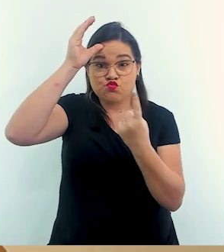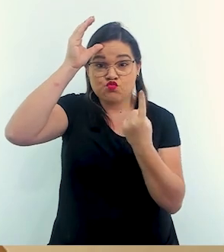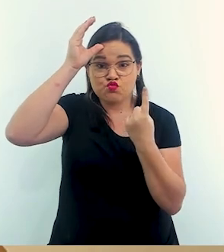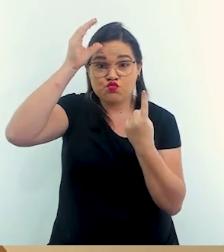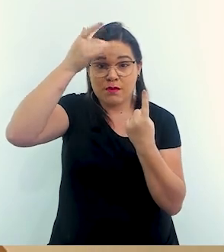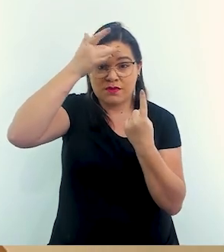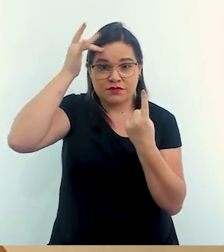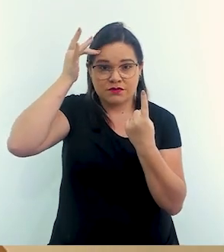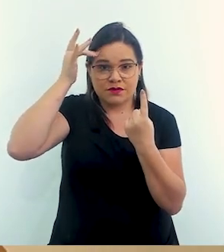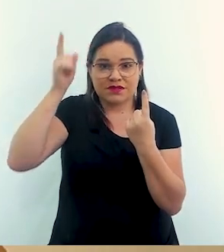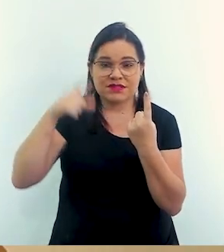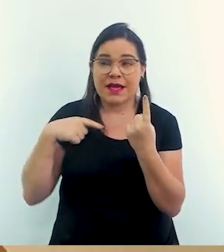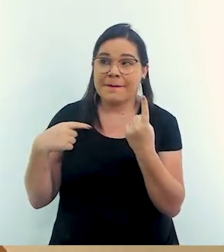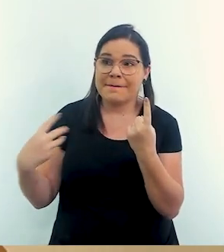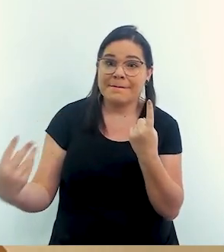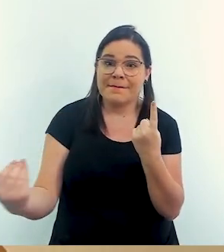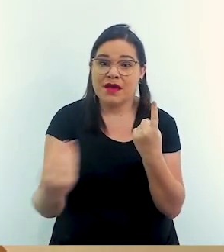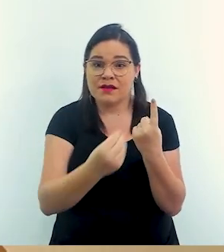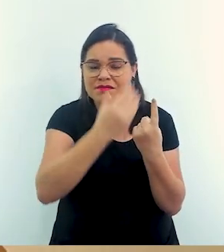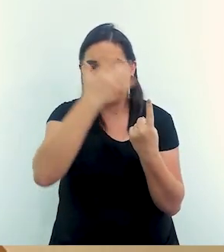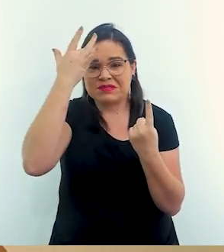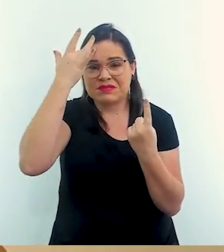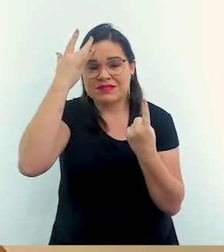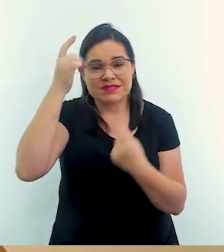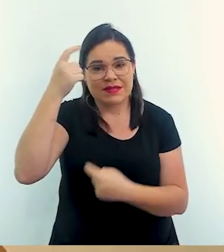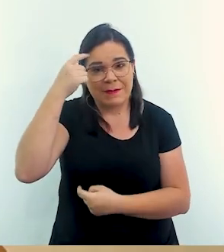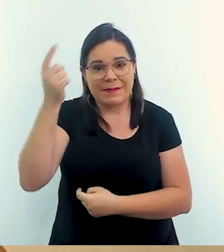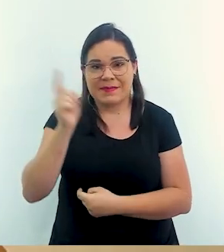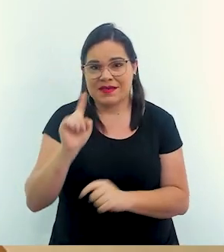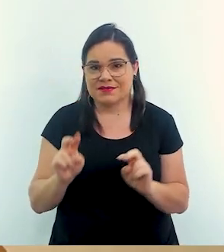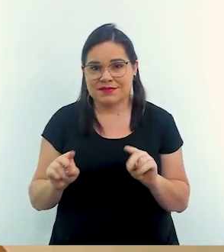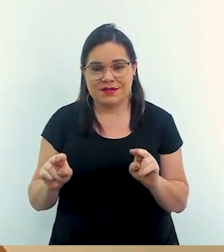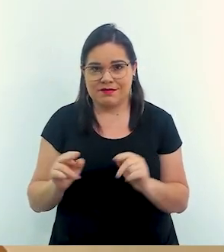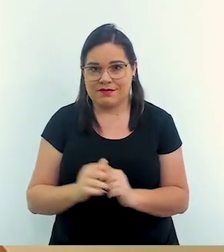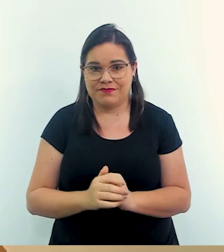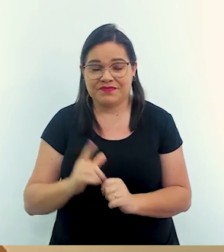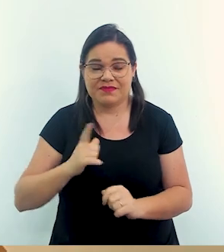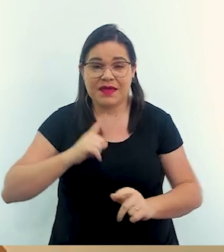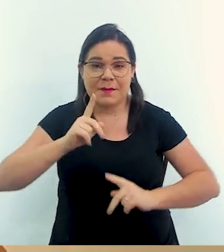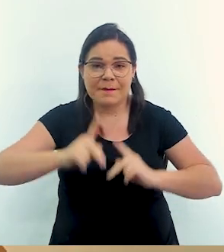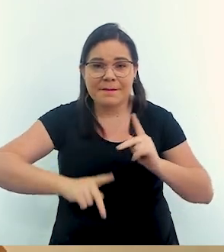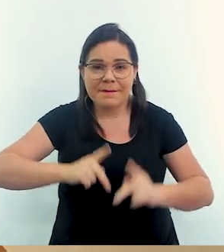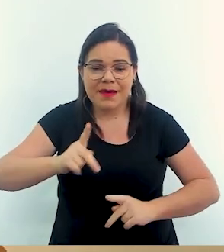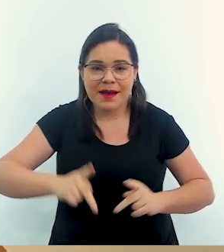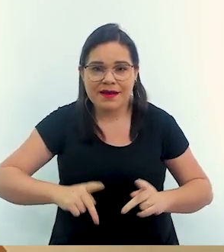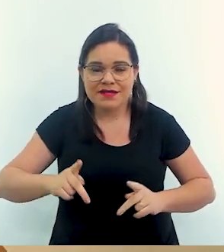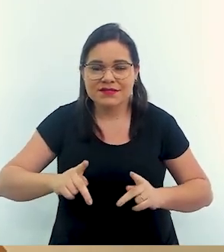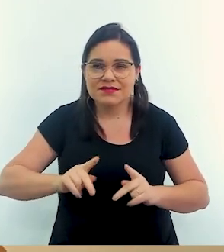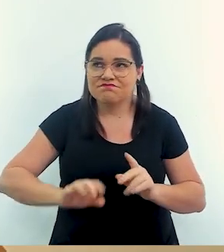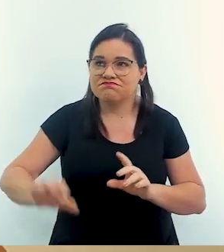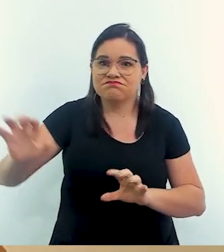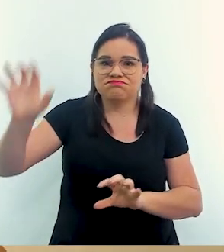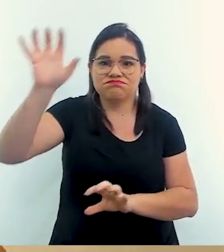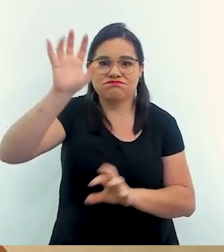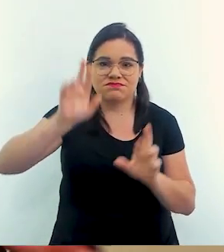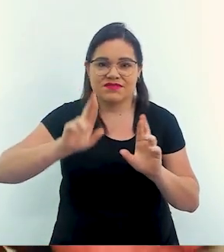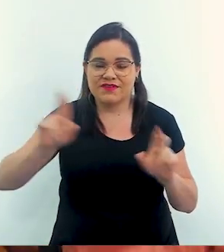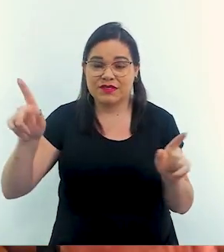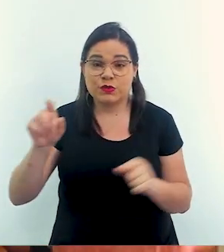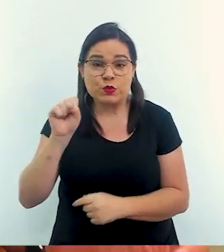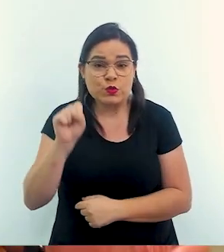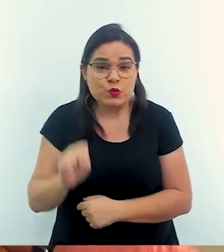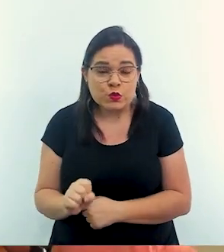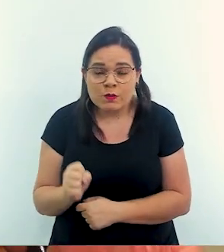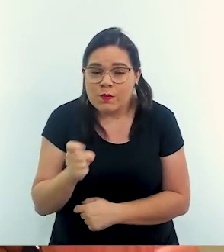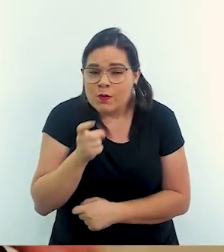pessoa. E a gente tem milhares de pessoas que não pensam igual. A gente tem um país que, geograficamente, ele é diferente. O sul,